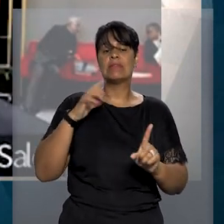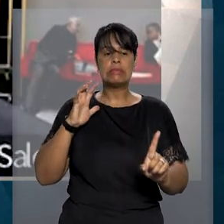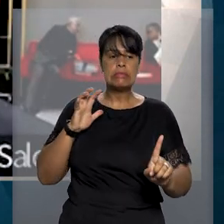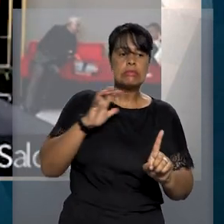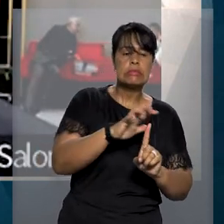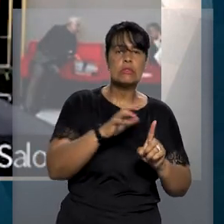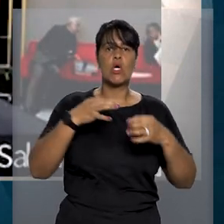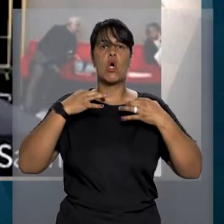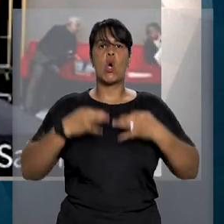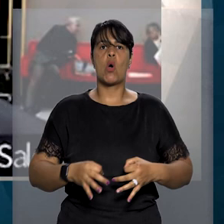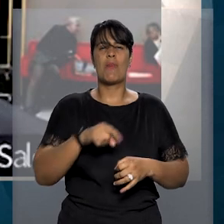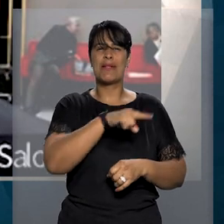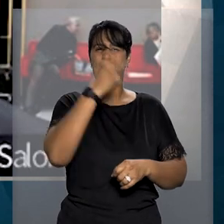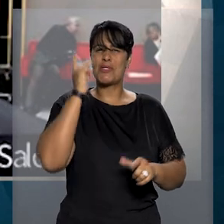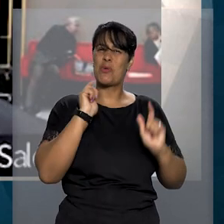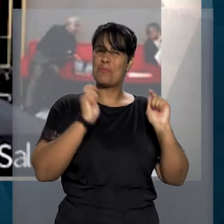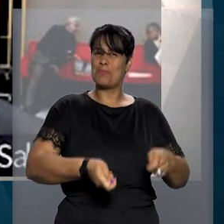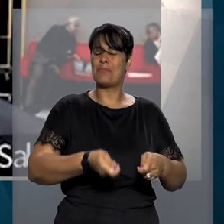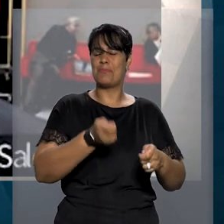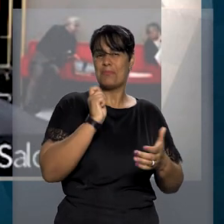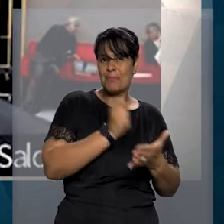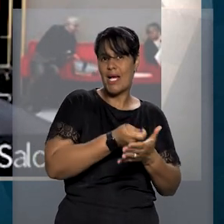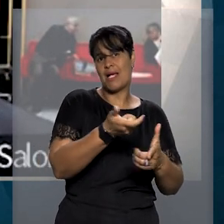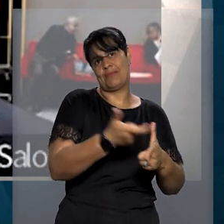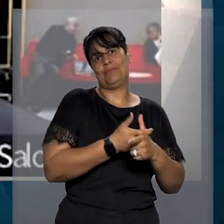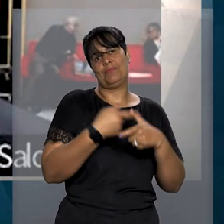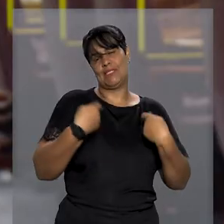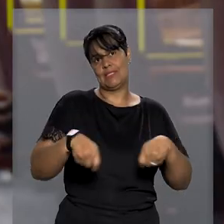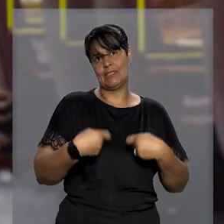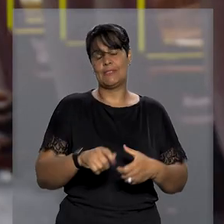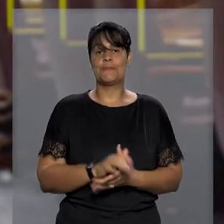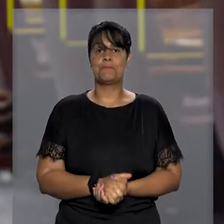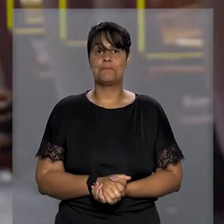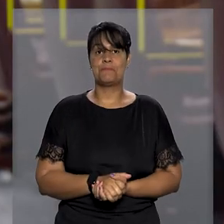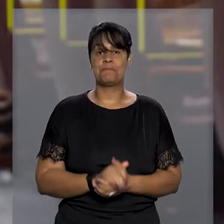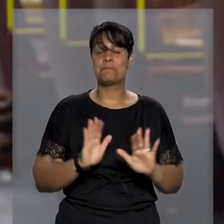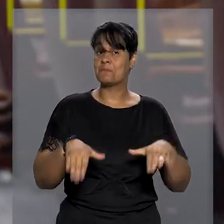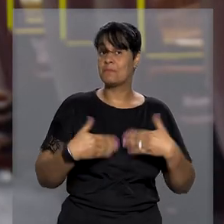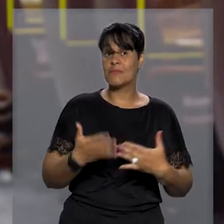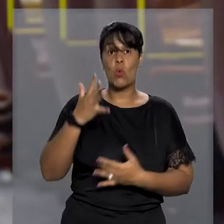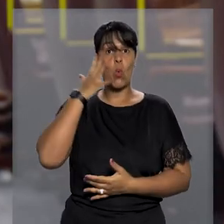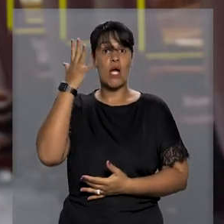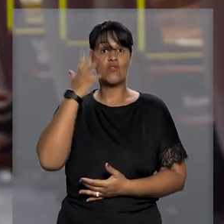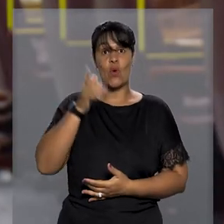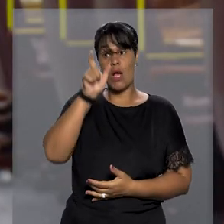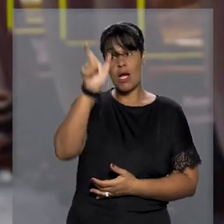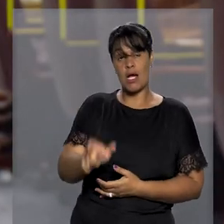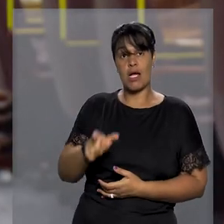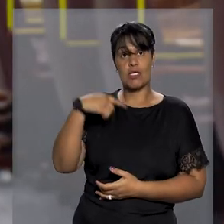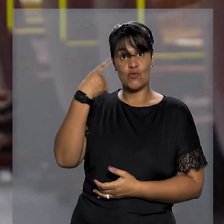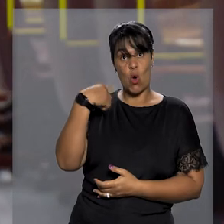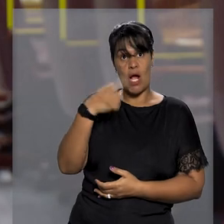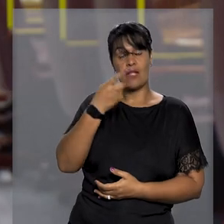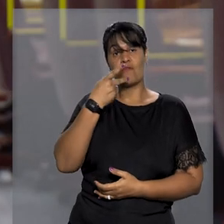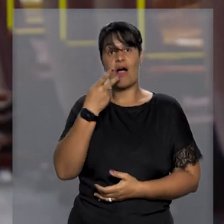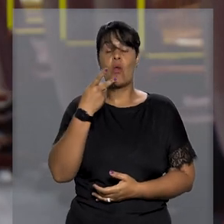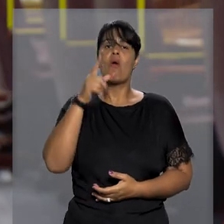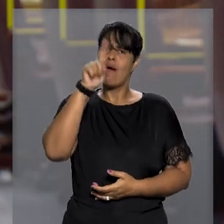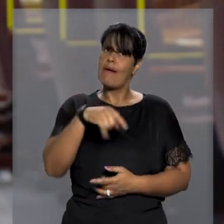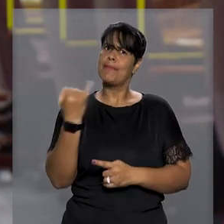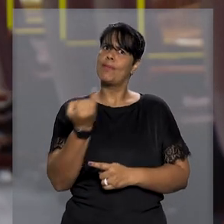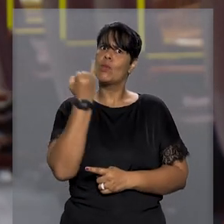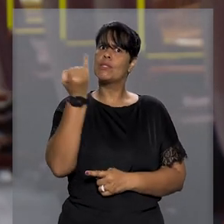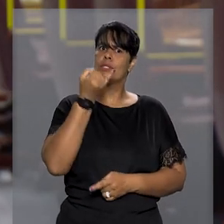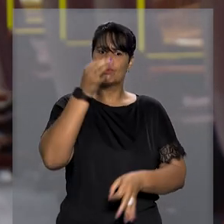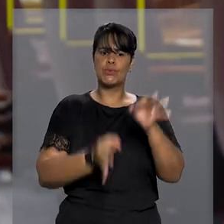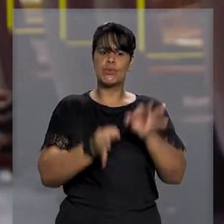funcionam como indutor de comportamento para que o devedor pague a dívida. Durante a fase de sustentações orais, os advogados destacaram a importância do